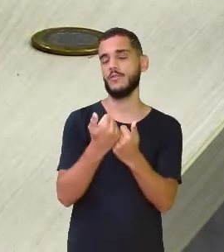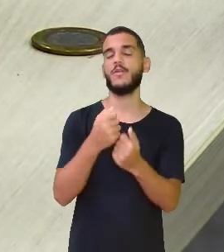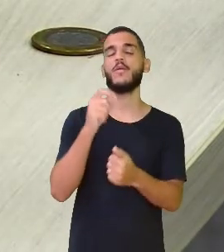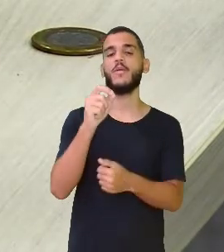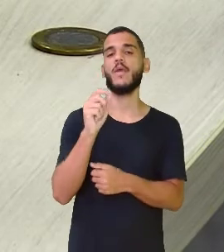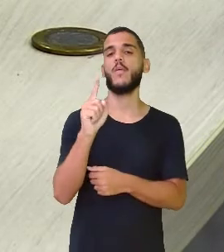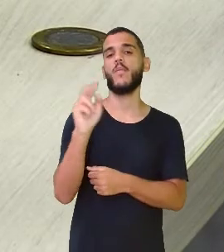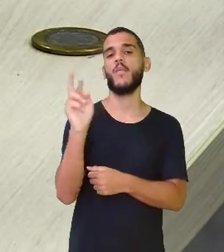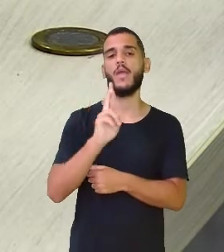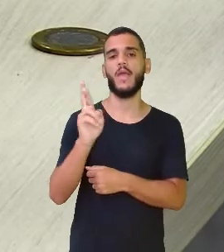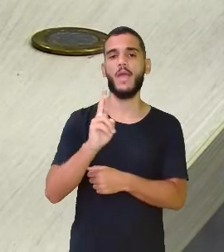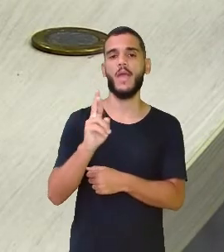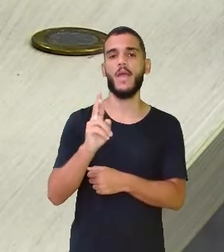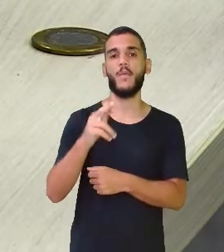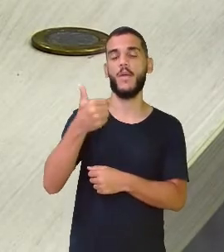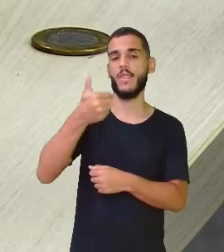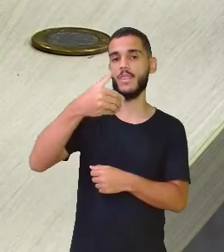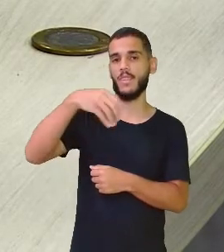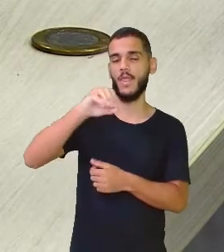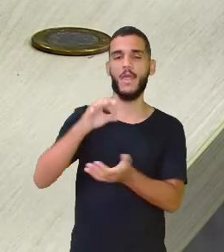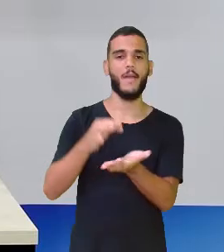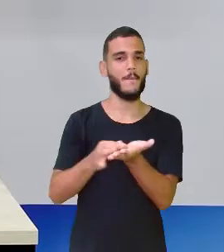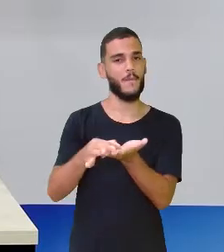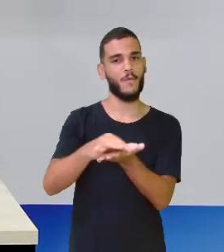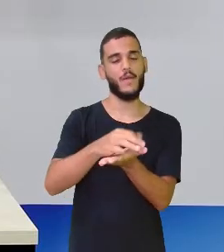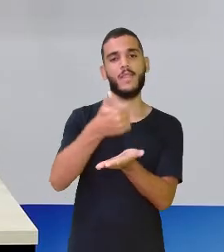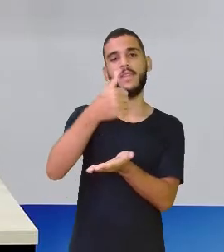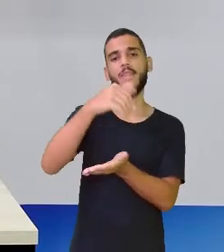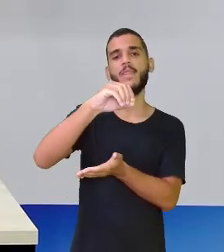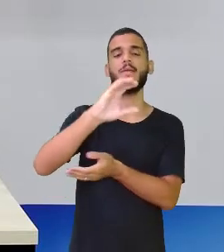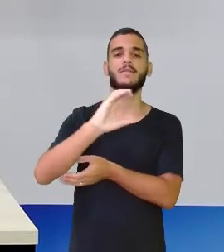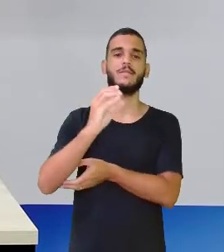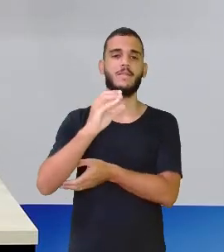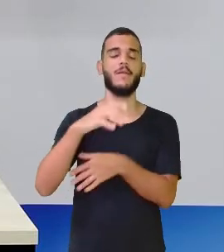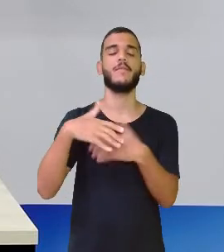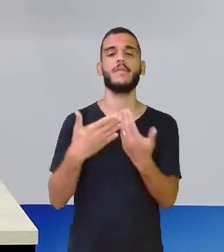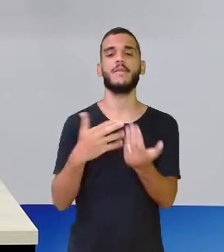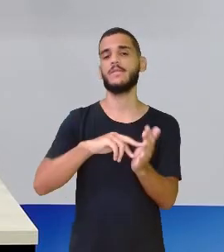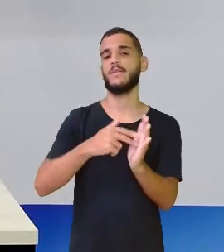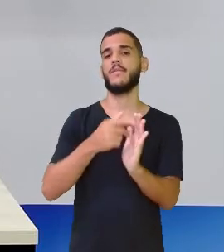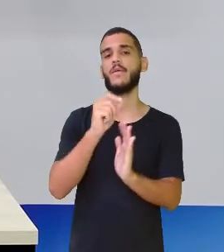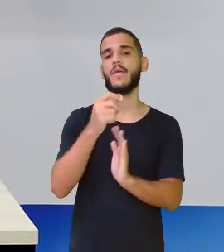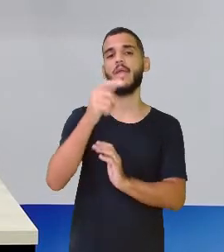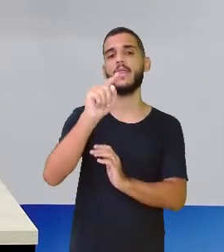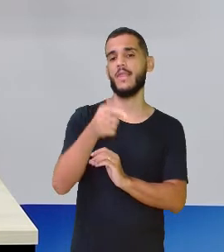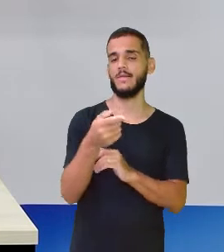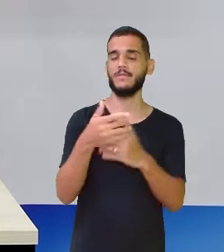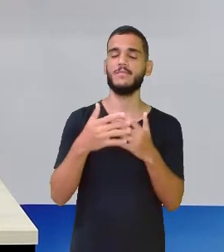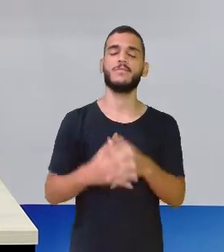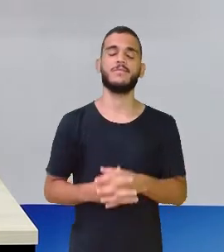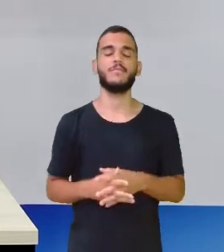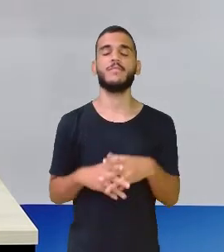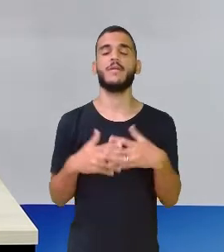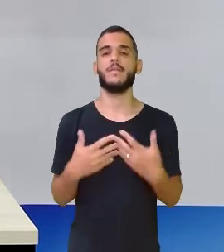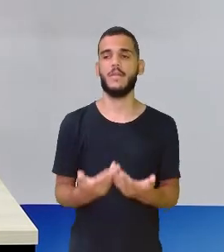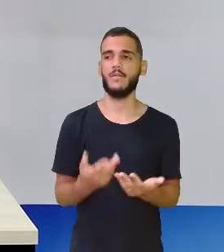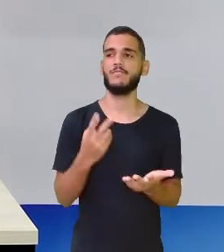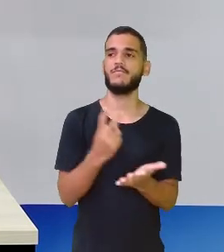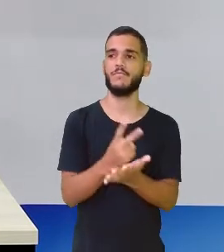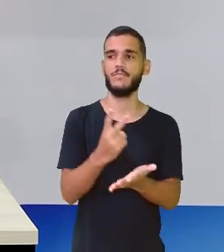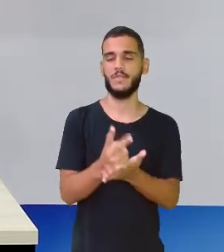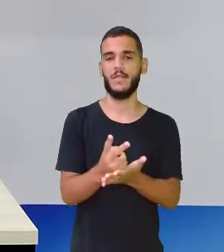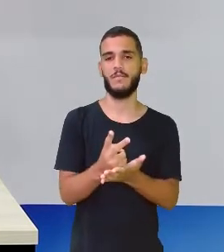moedas de dez centavos. Eu transformei isso em décimos, certo? A cada